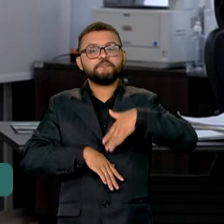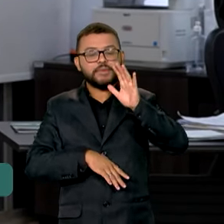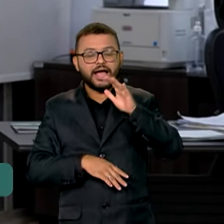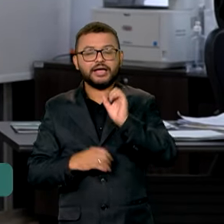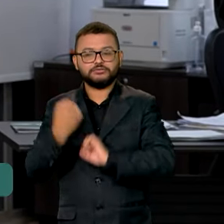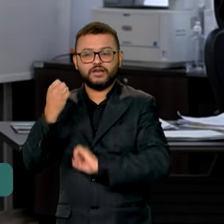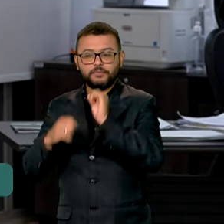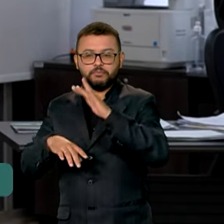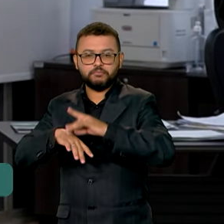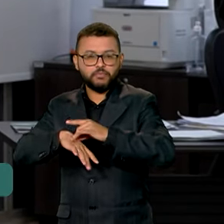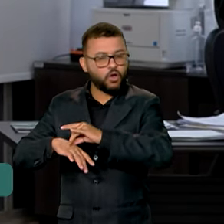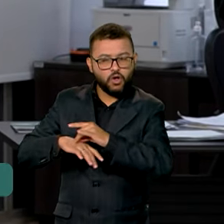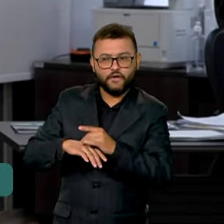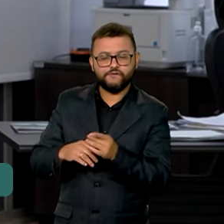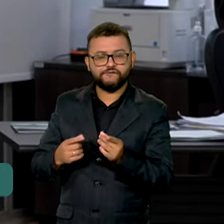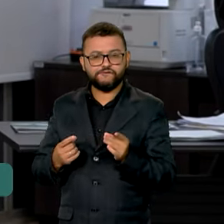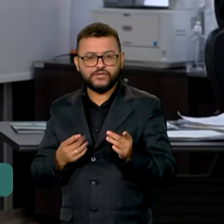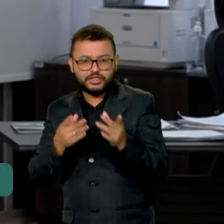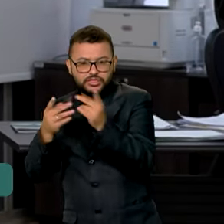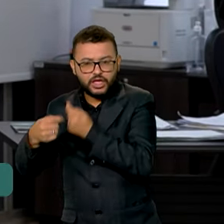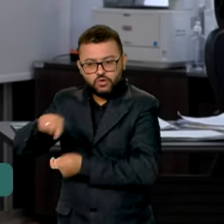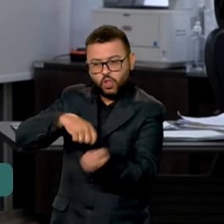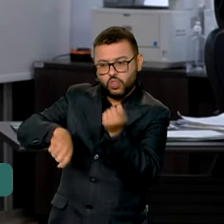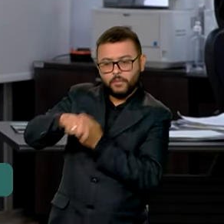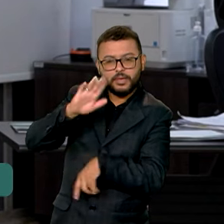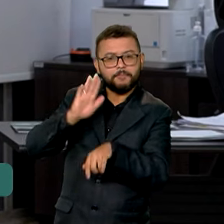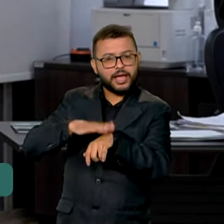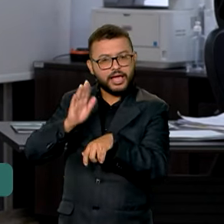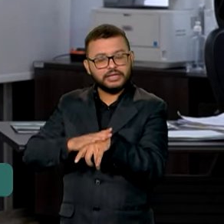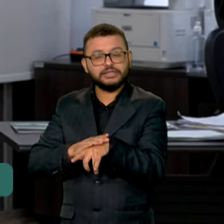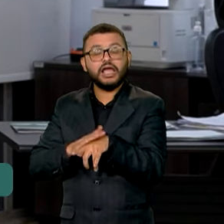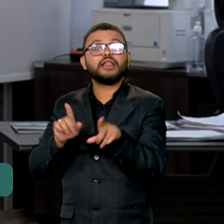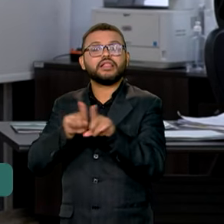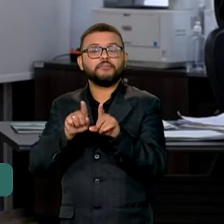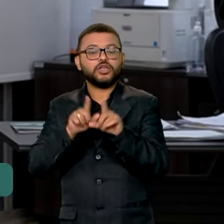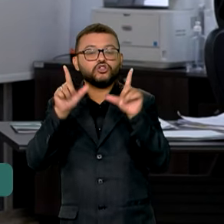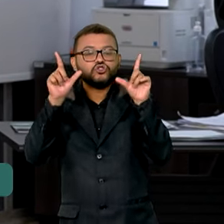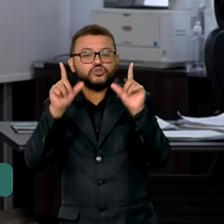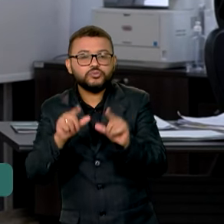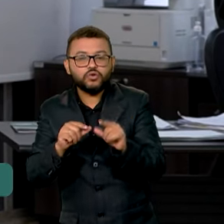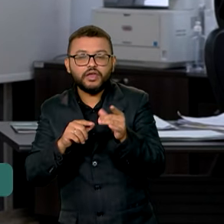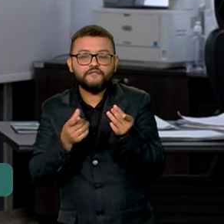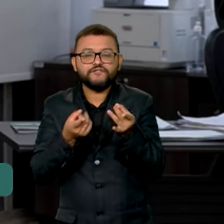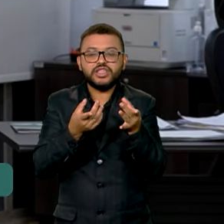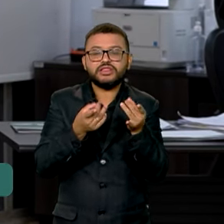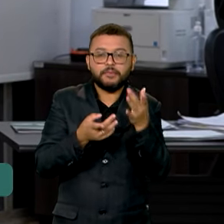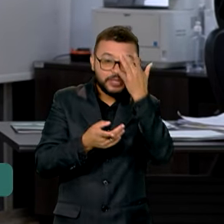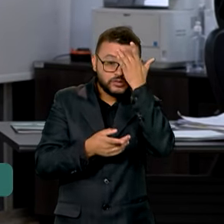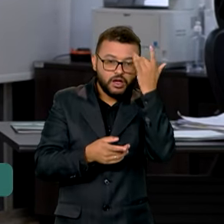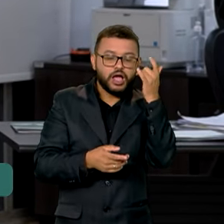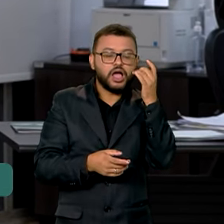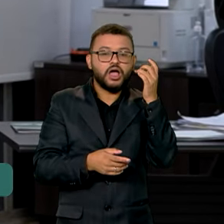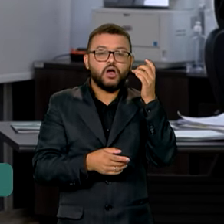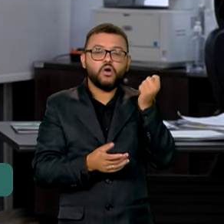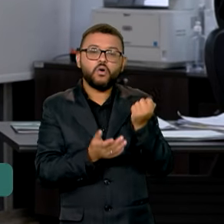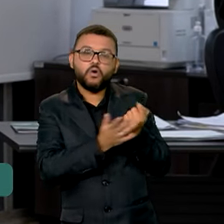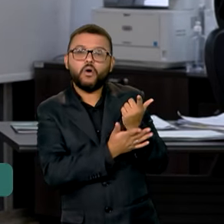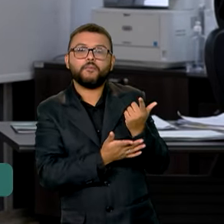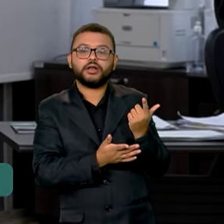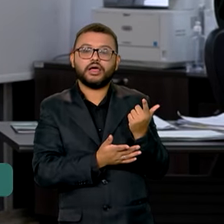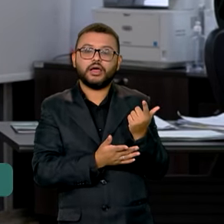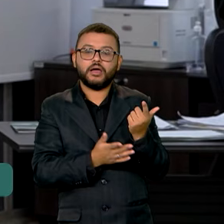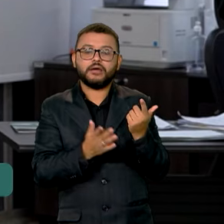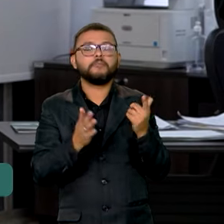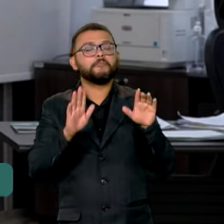produção no mercado, a possibilidade de diminuição no preço para os consumidores. Além da produção